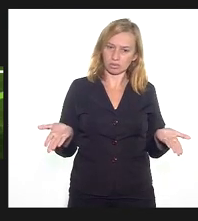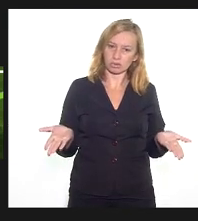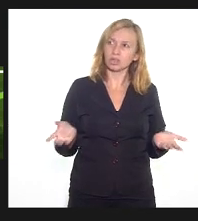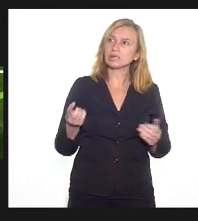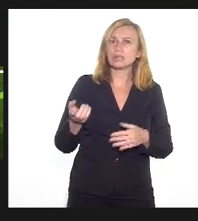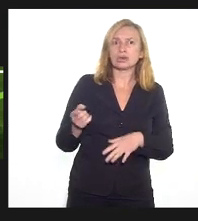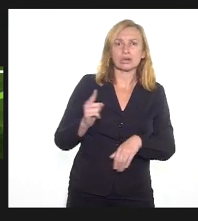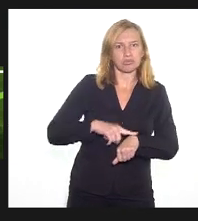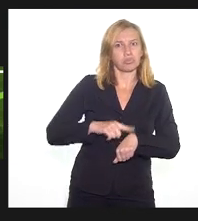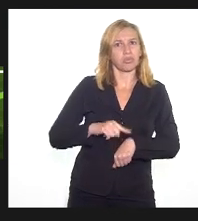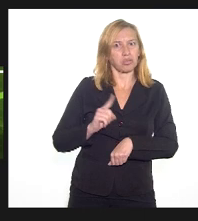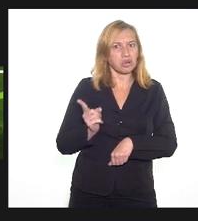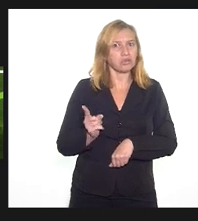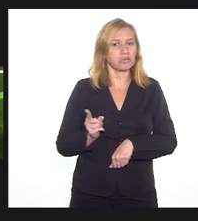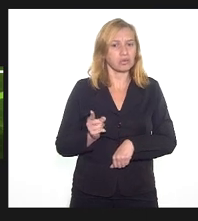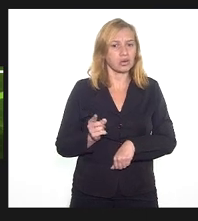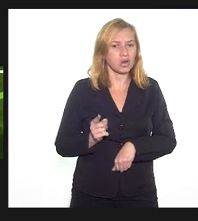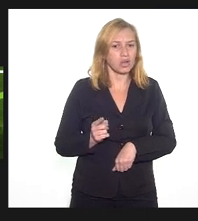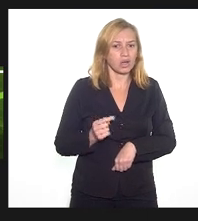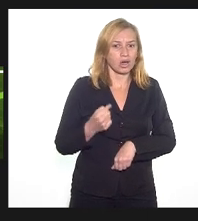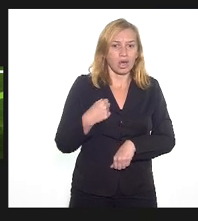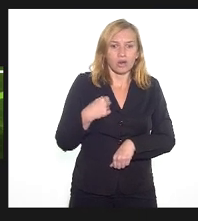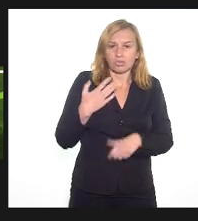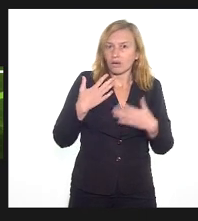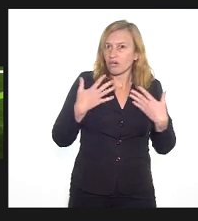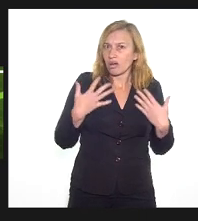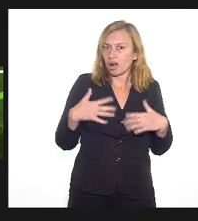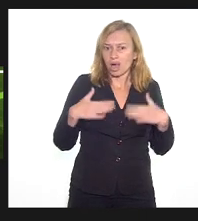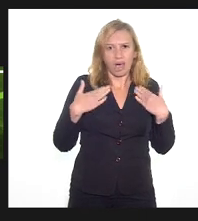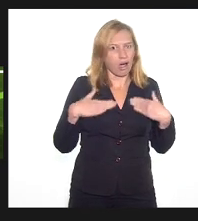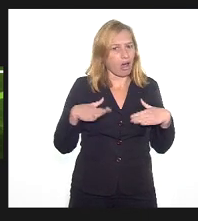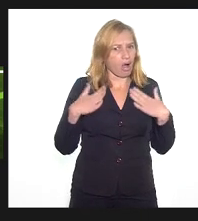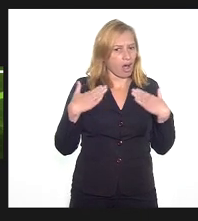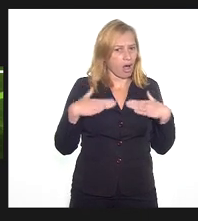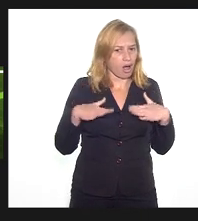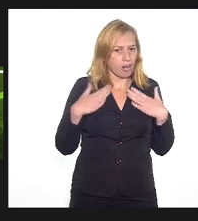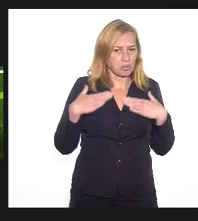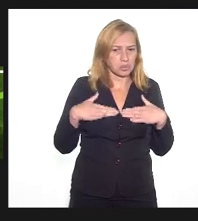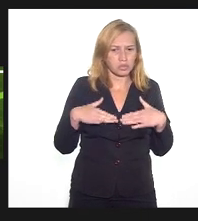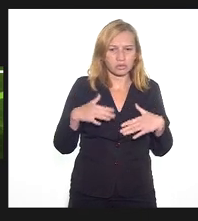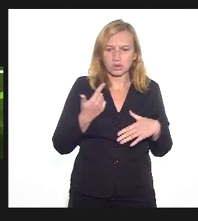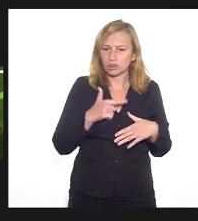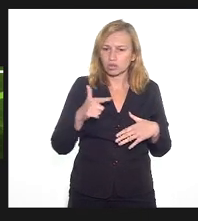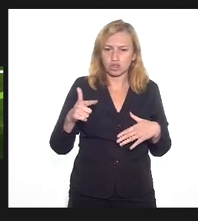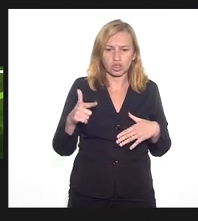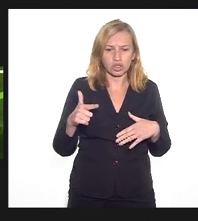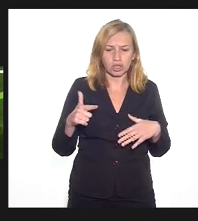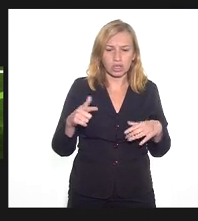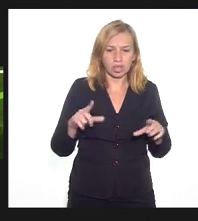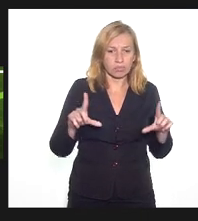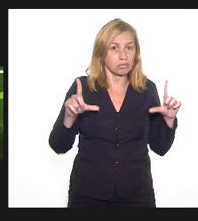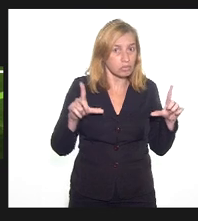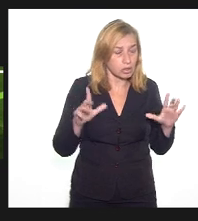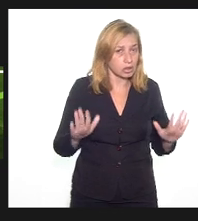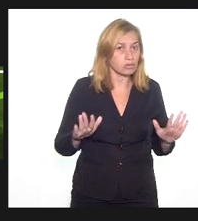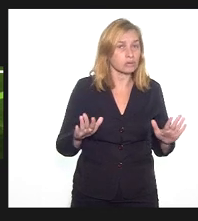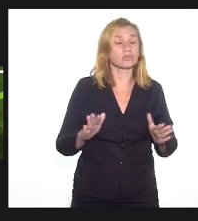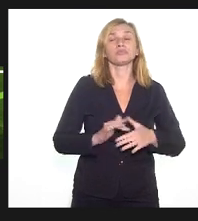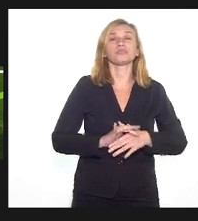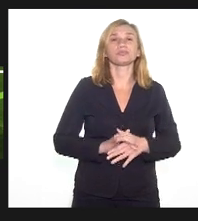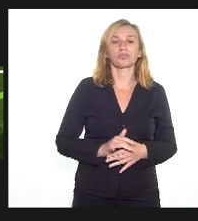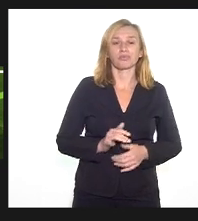ocasião, eu estava muito tranquilo, porque a gente ainda não tinha nenhum lar e aí eu conseguia transitar.